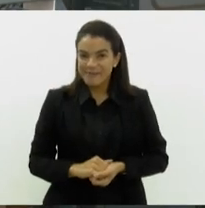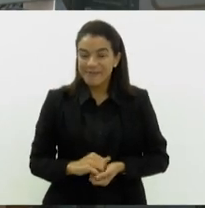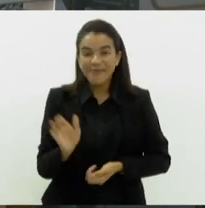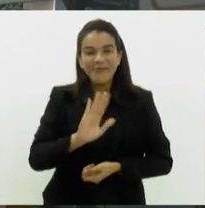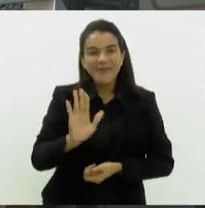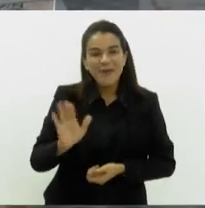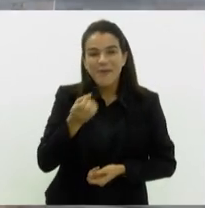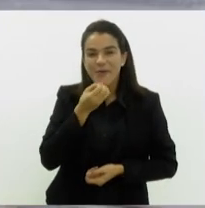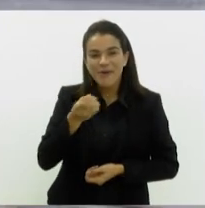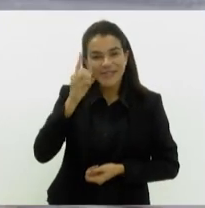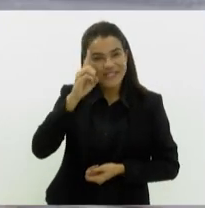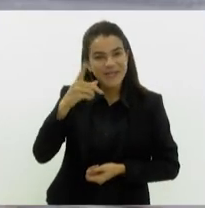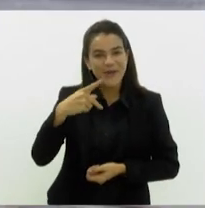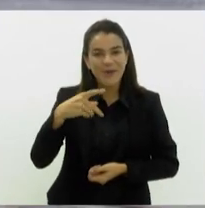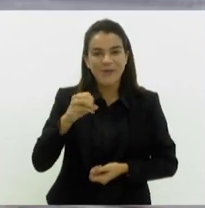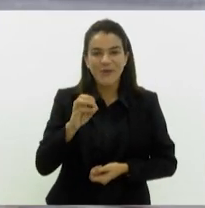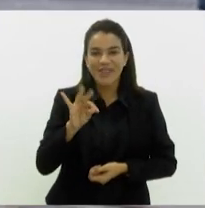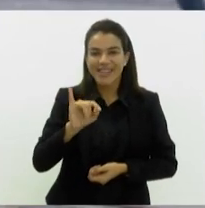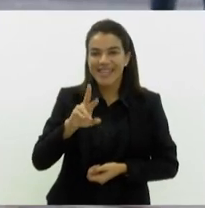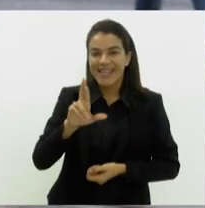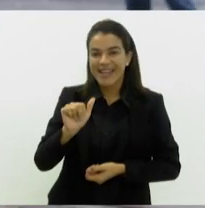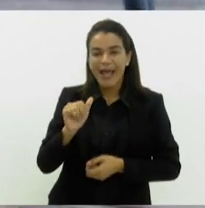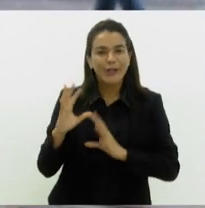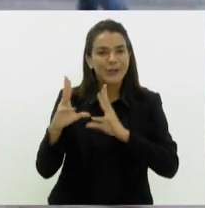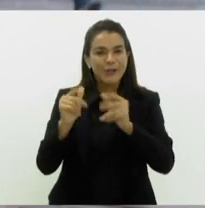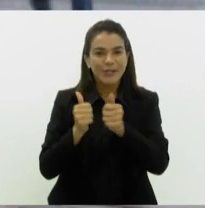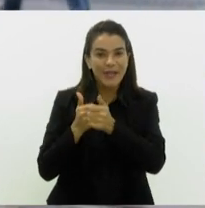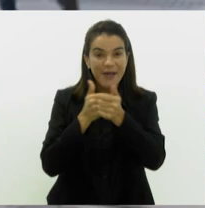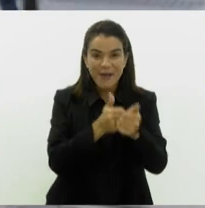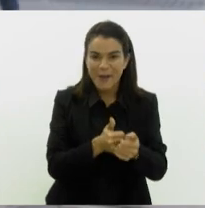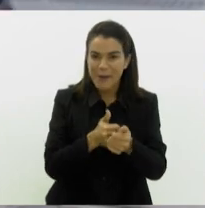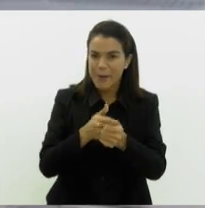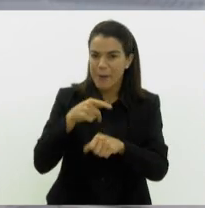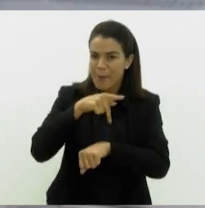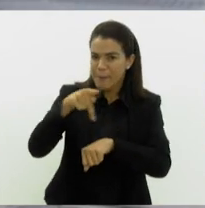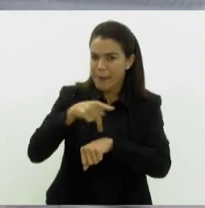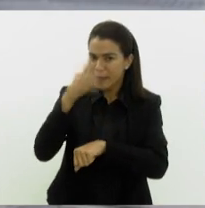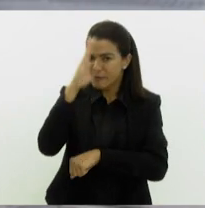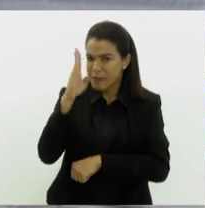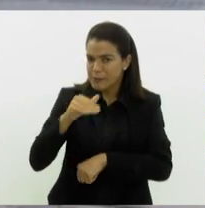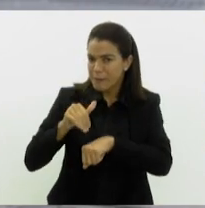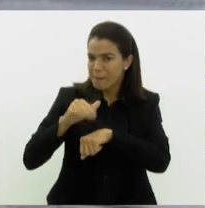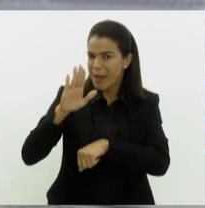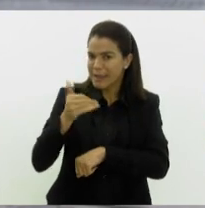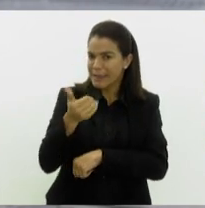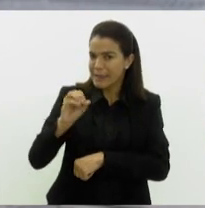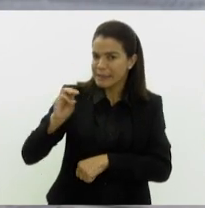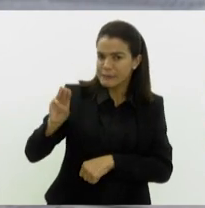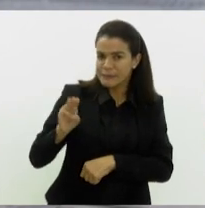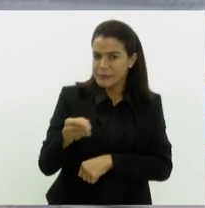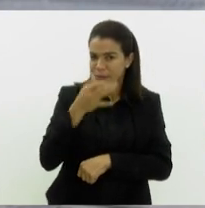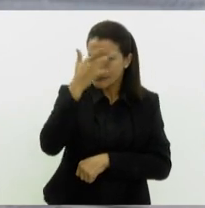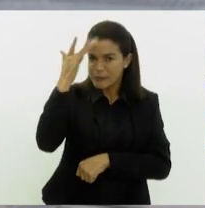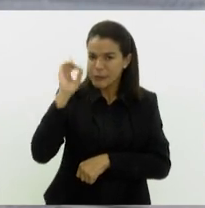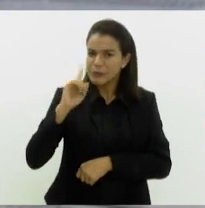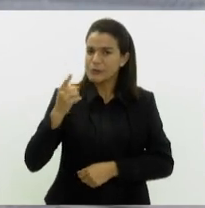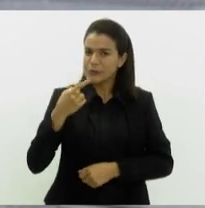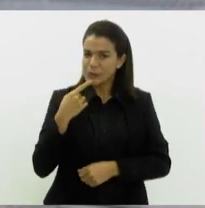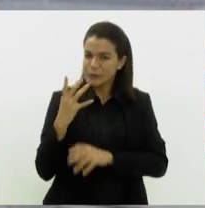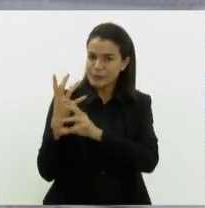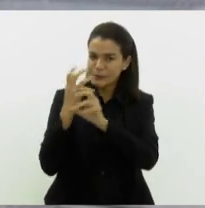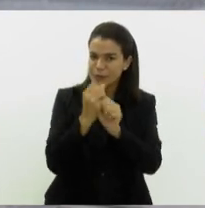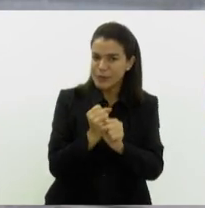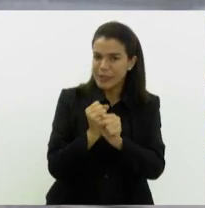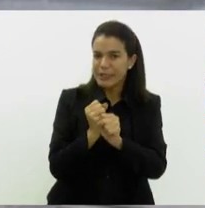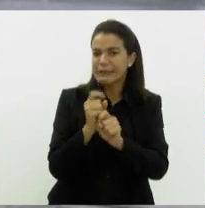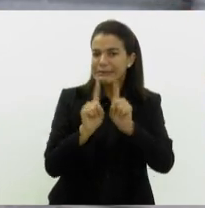Bom dia, Putira. Bom dia a todos que acompanham a TV Alerje. Em um país como o Brasil, com mais de 10 milhões de pessoas surdas, segundo os dados do